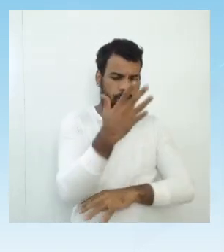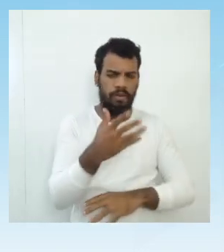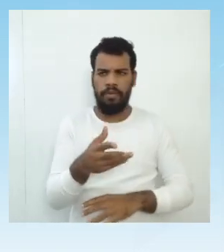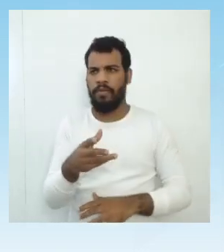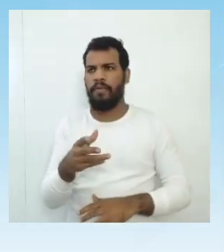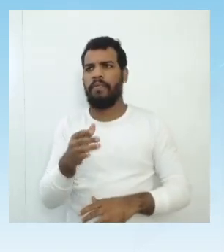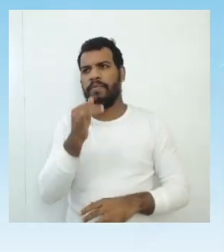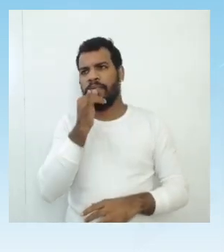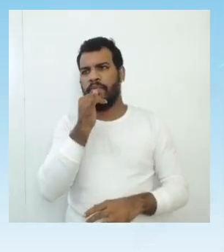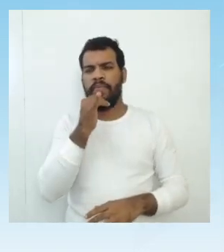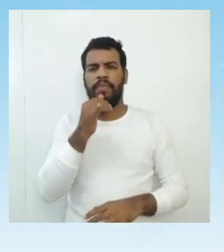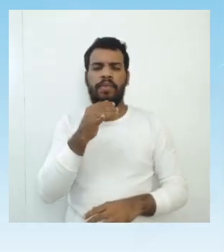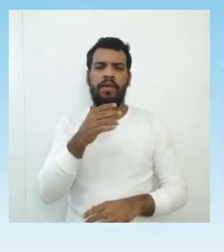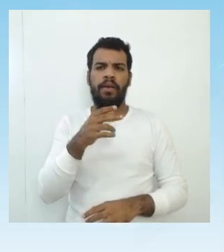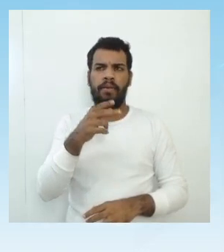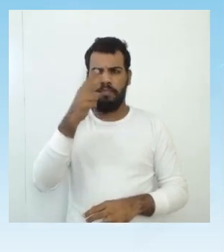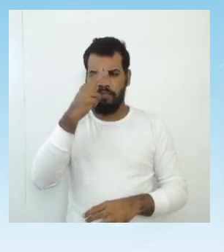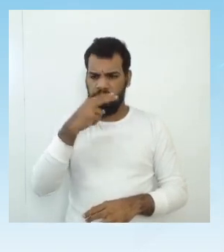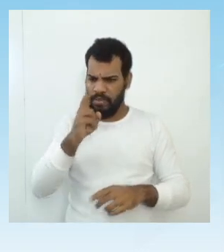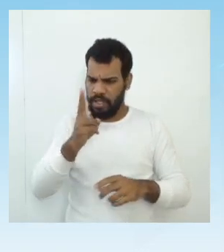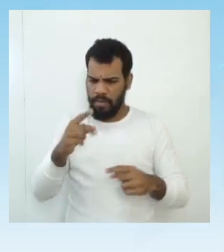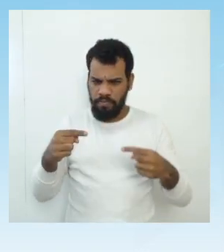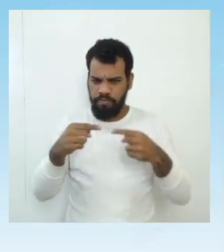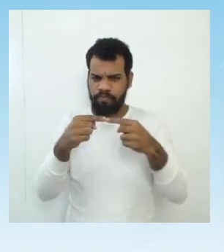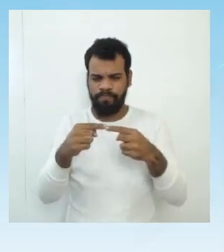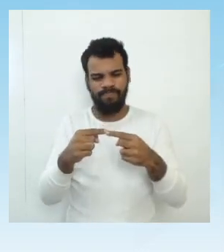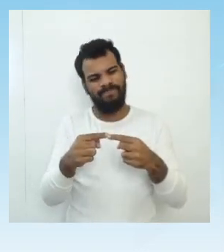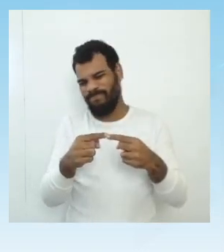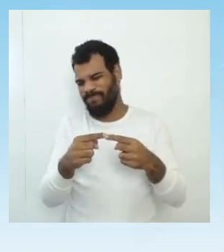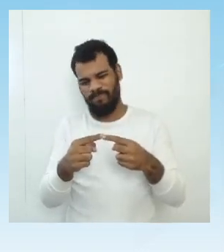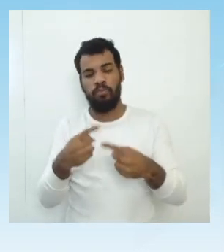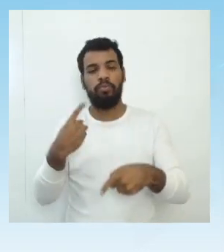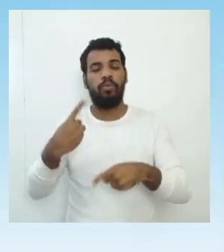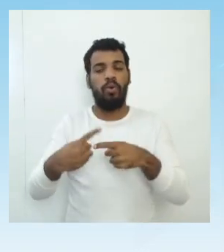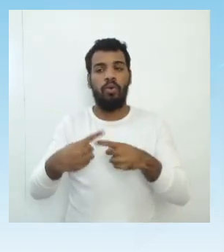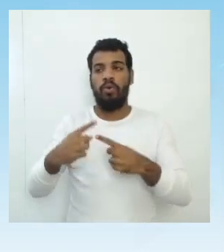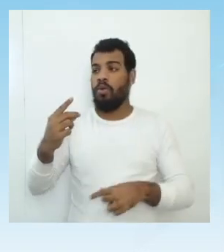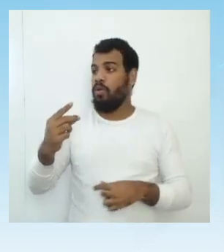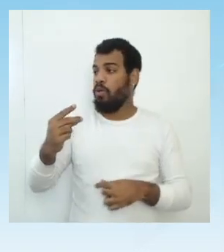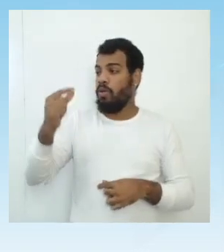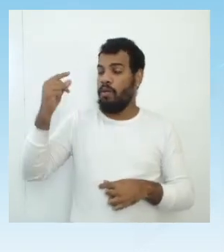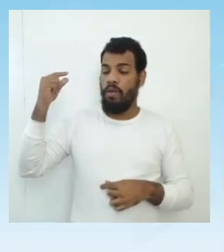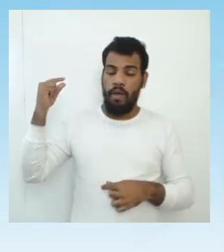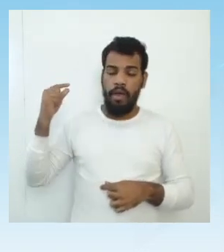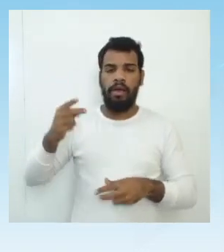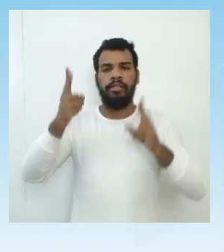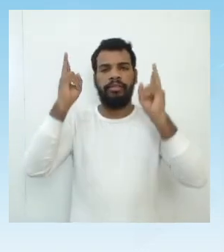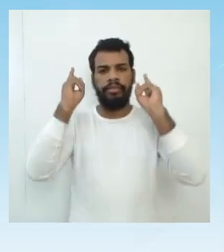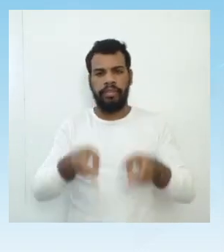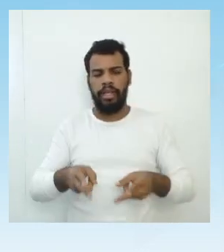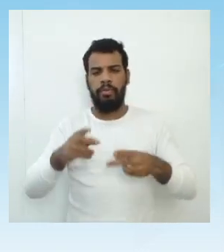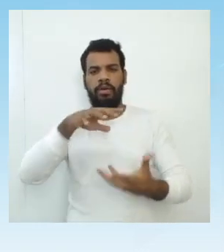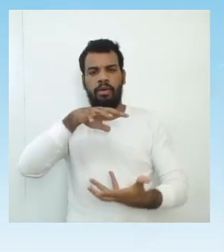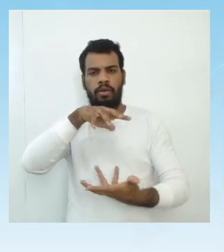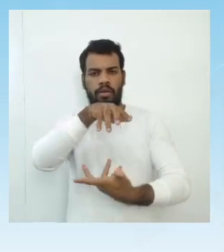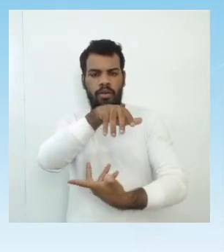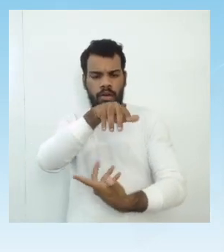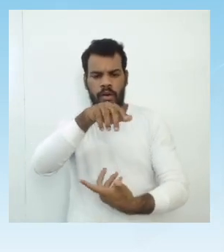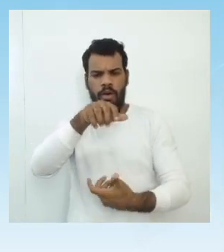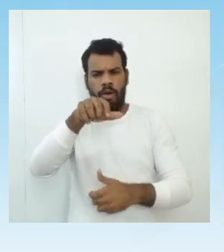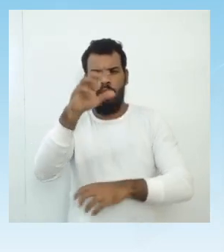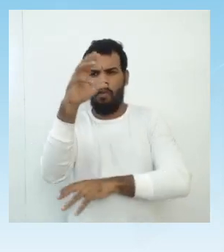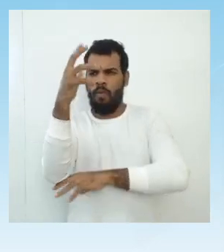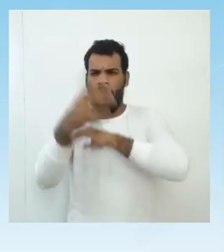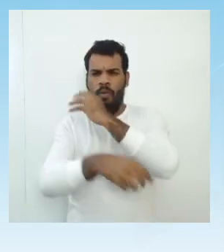mostrou harmoniosa, pois desde os tempos pretéritos, as mudanças na natureza, elas